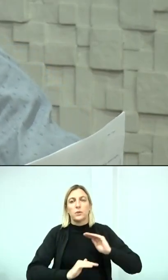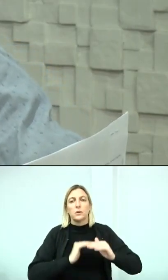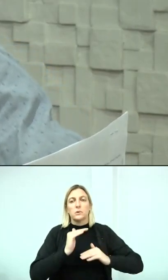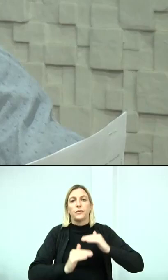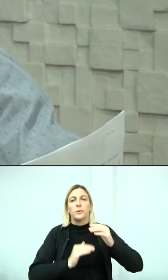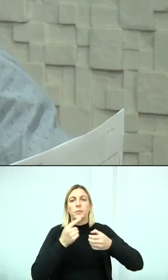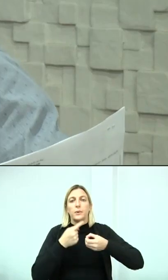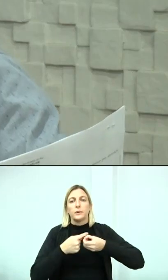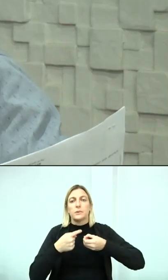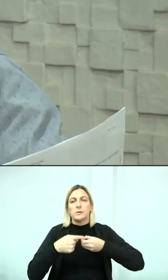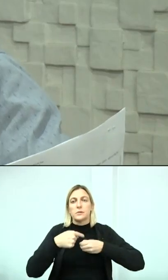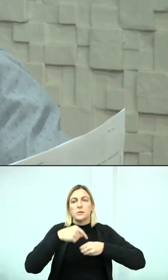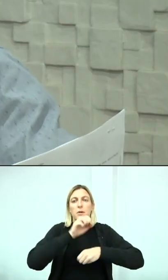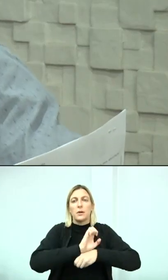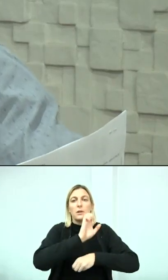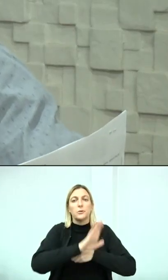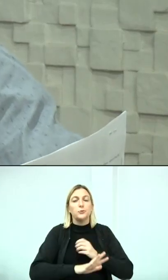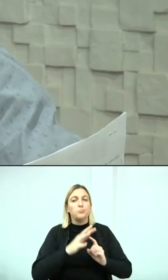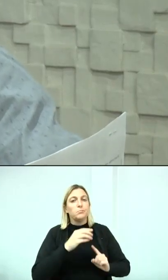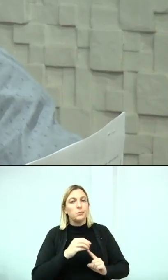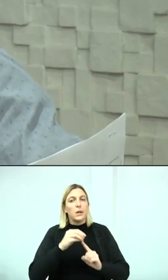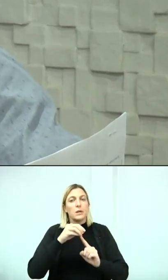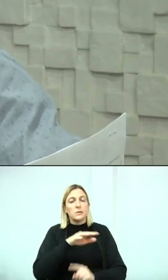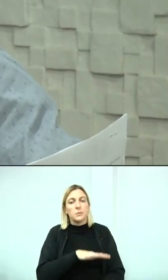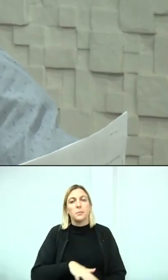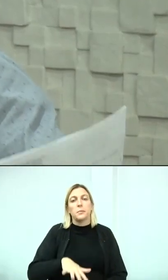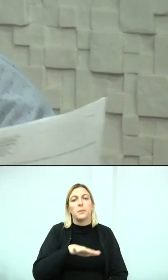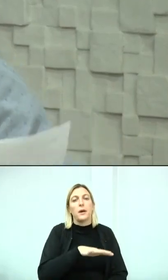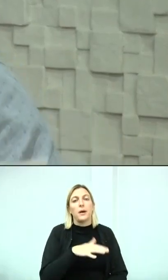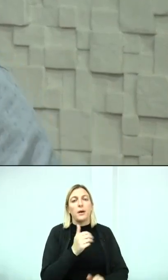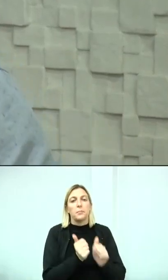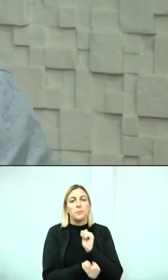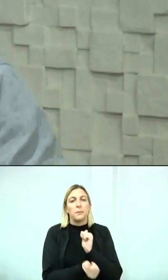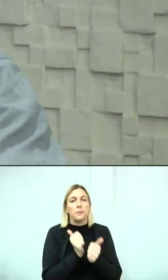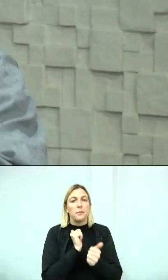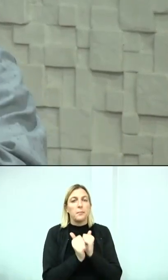o nosso esporte da nossa cidade de Erechim e toda a região.